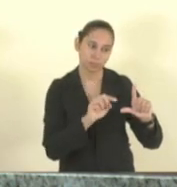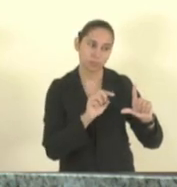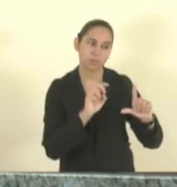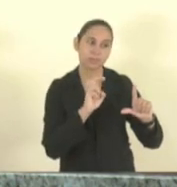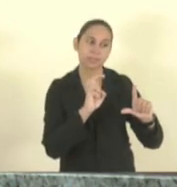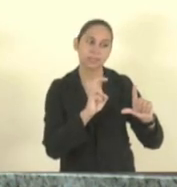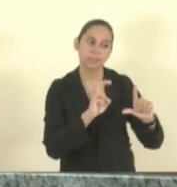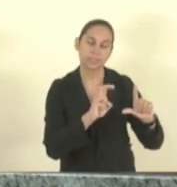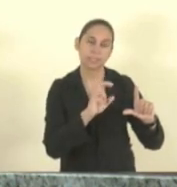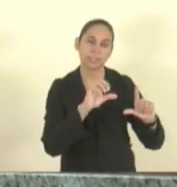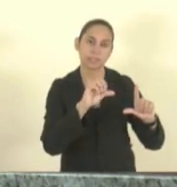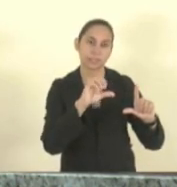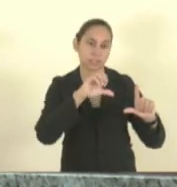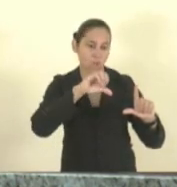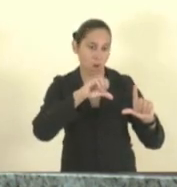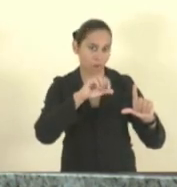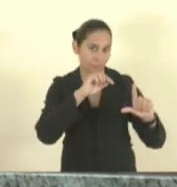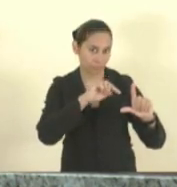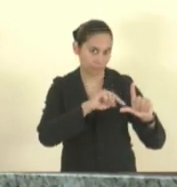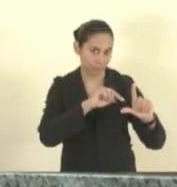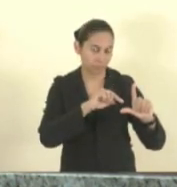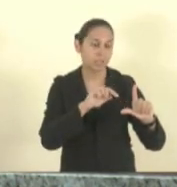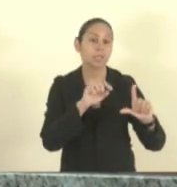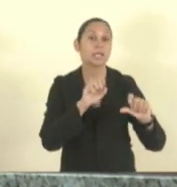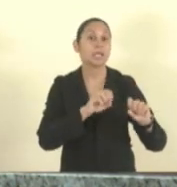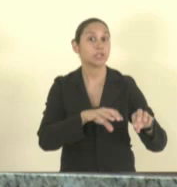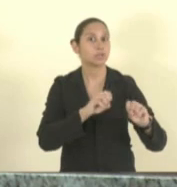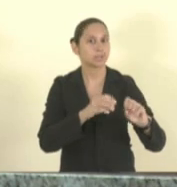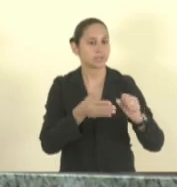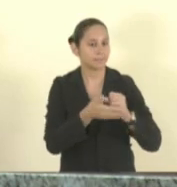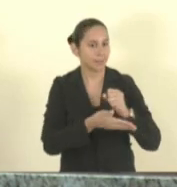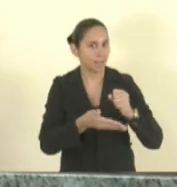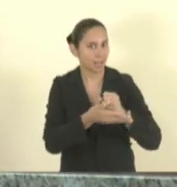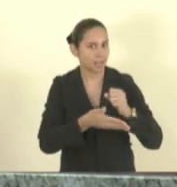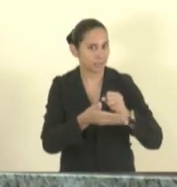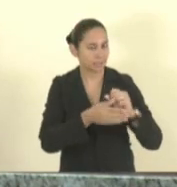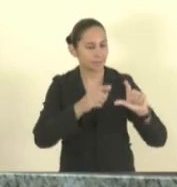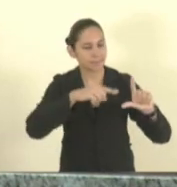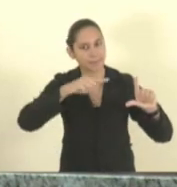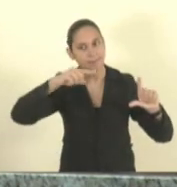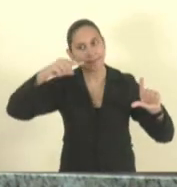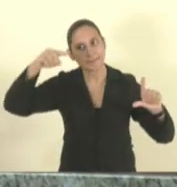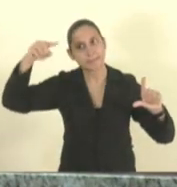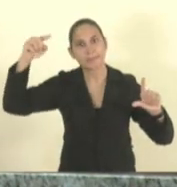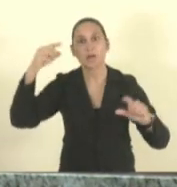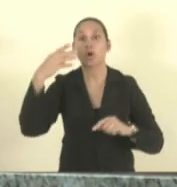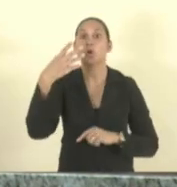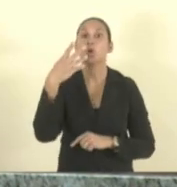estudantes na educação básica para 42